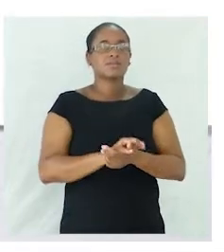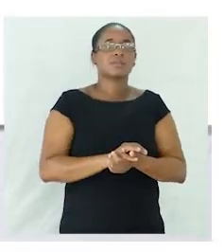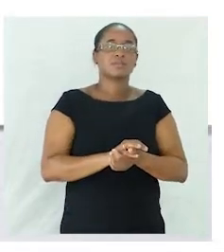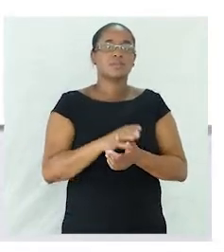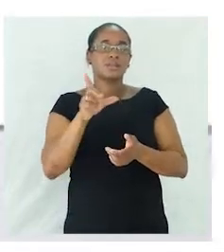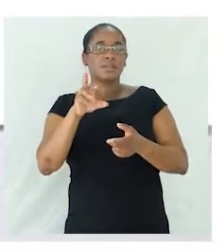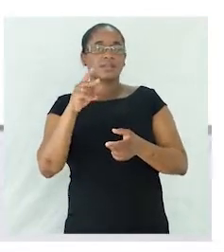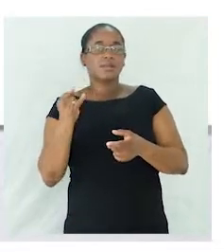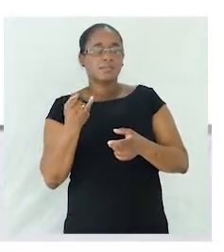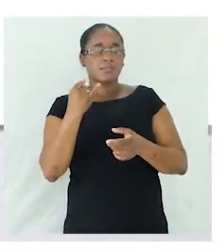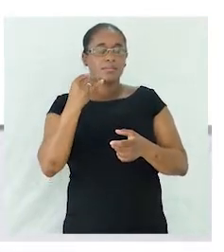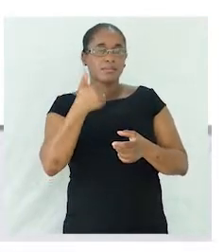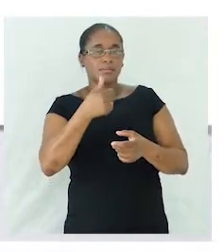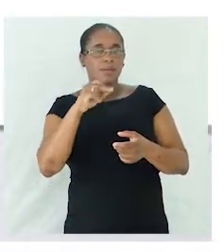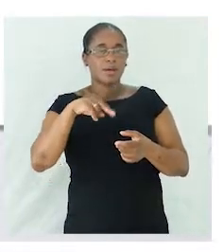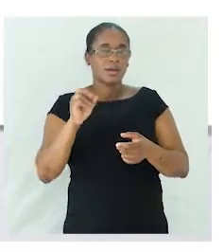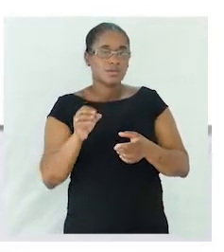molho, conjunto de chaves.